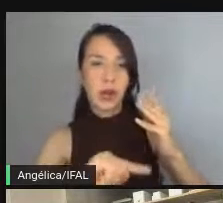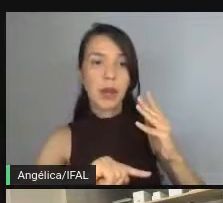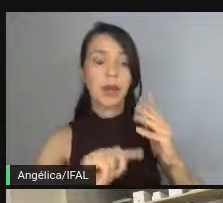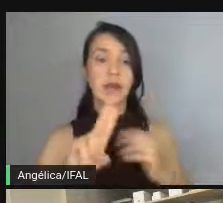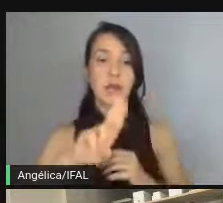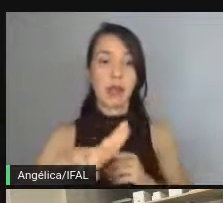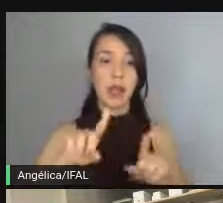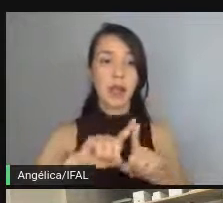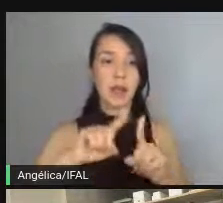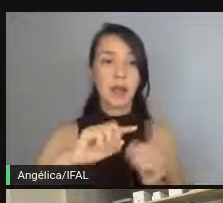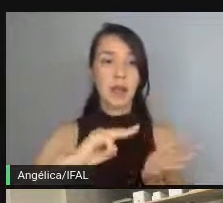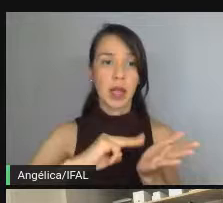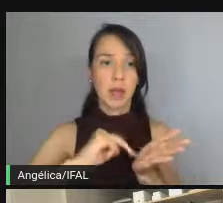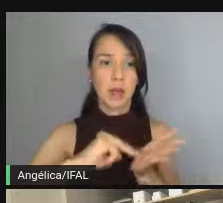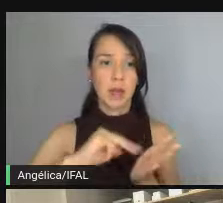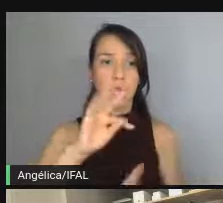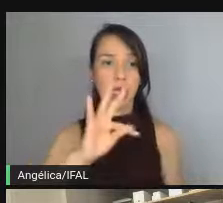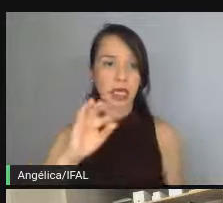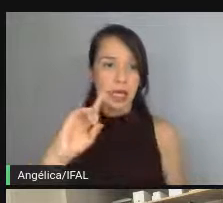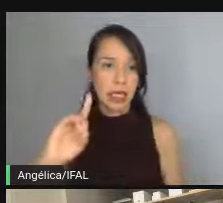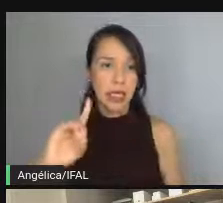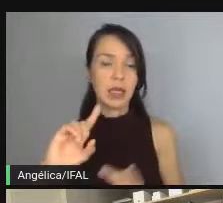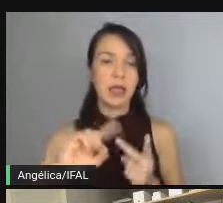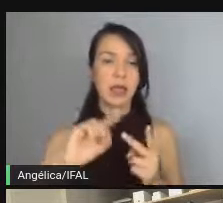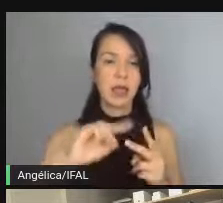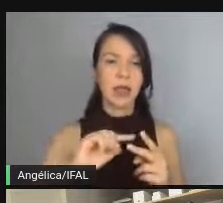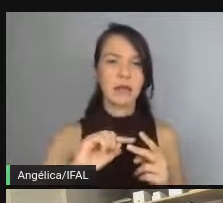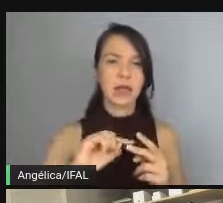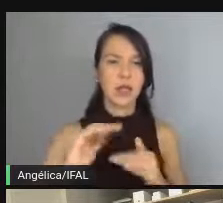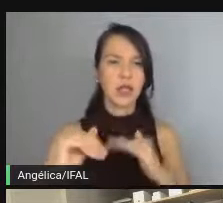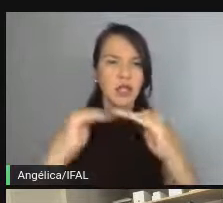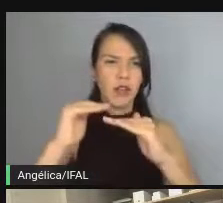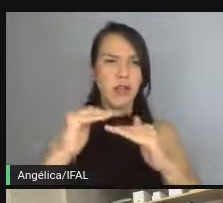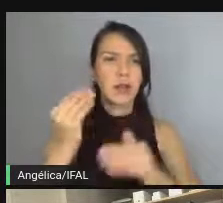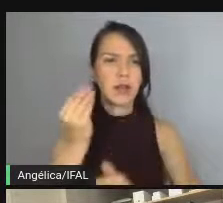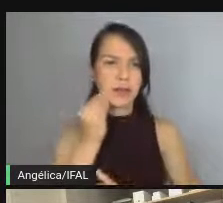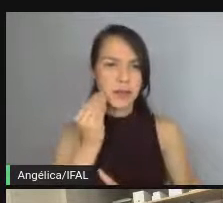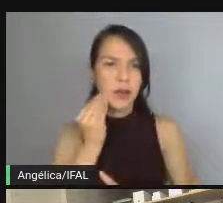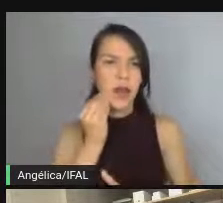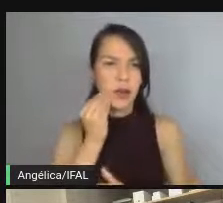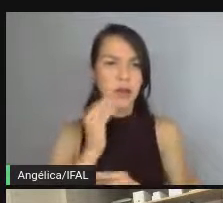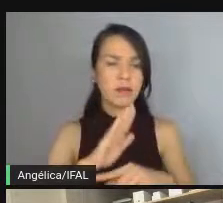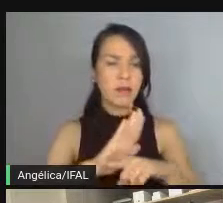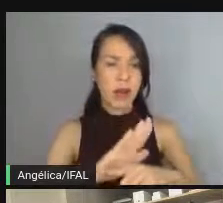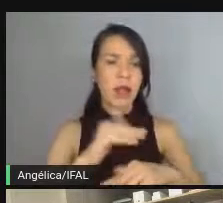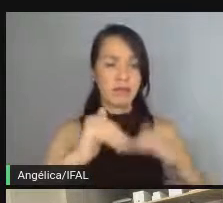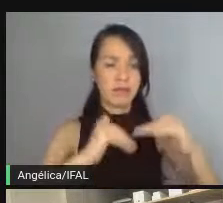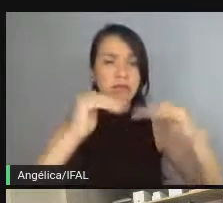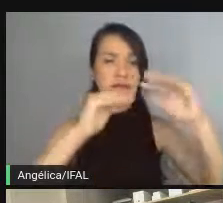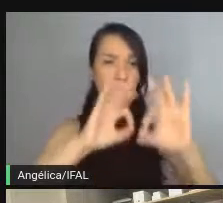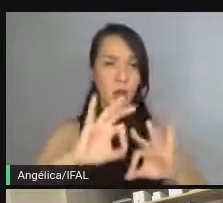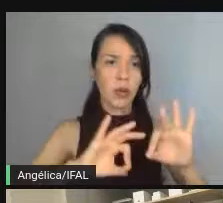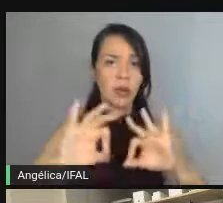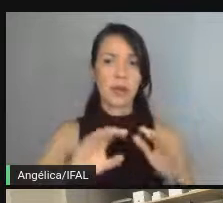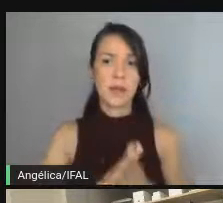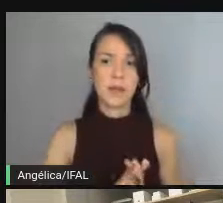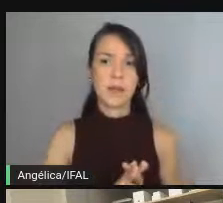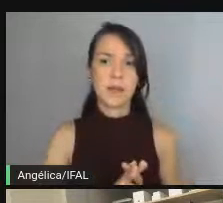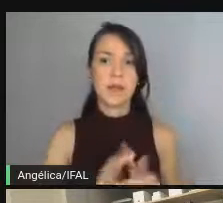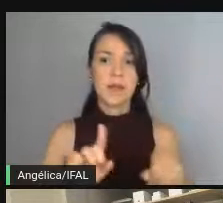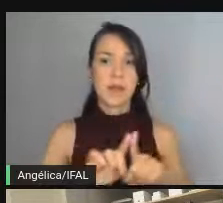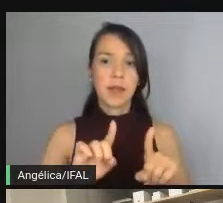a metodologia TDD, que é o desenvolvimento orientado a testes, para te ajudar a evoluir o seu código, evoluir a